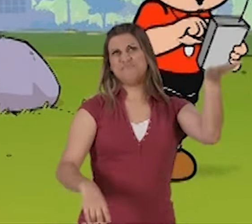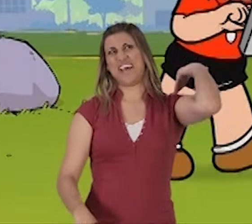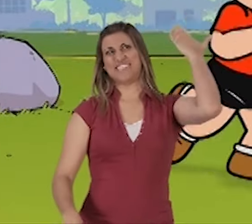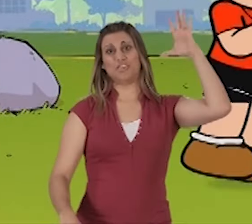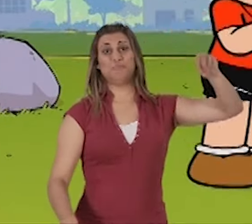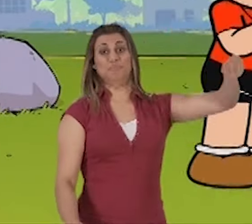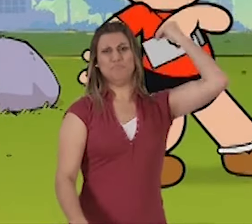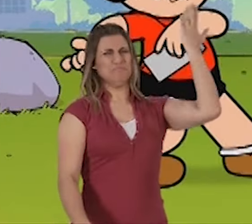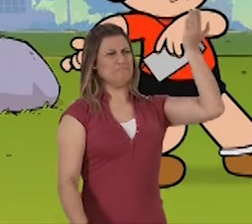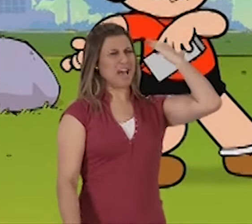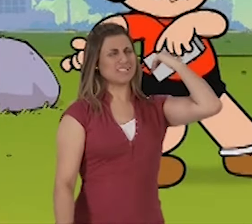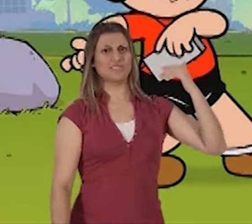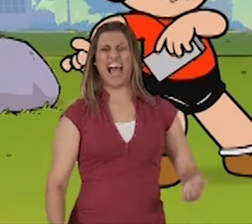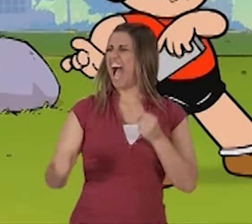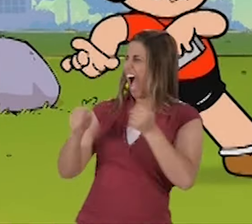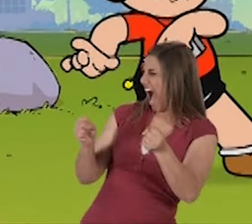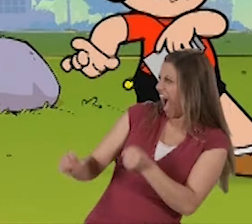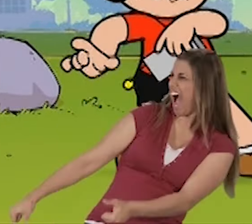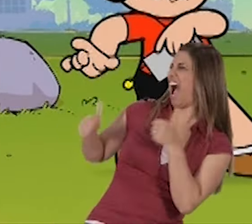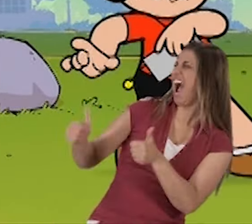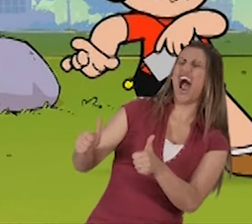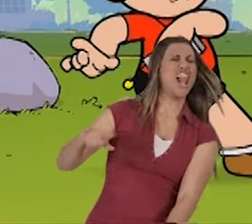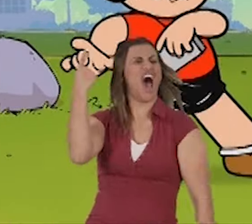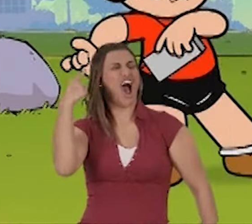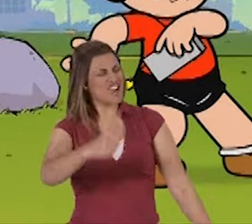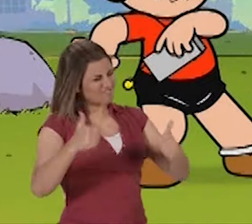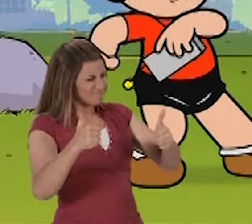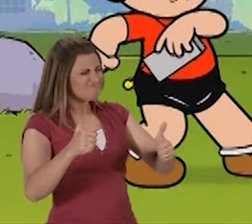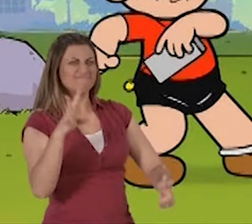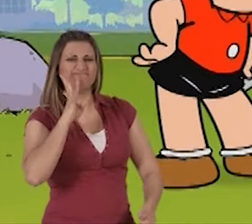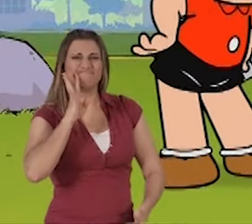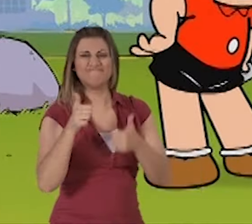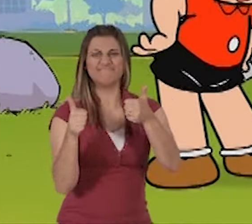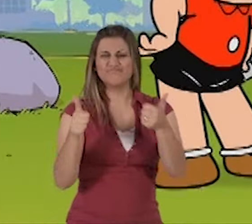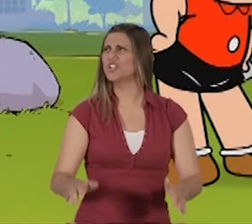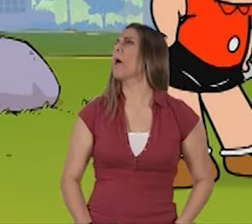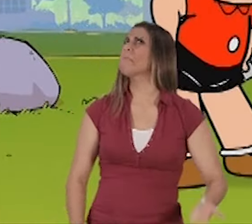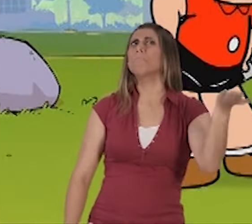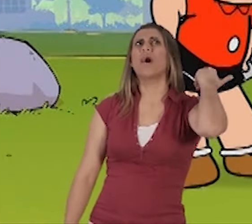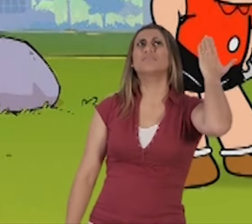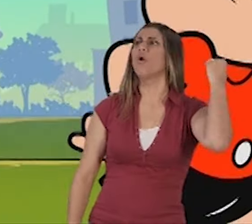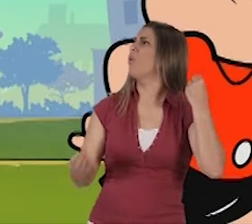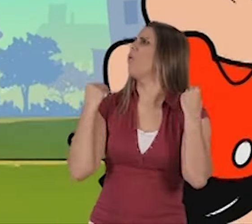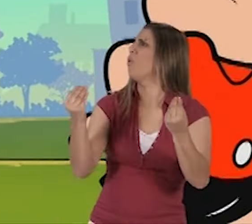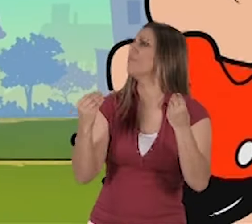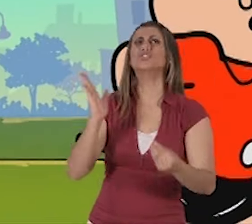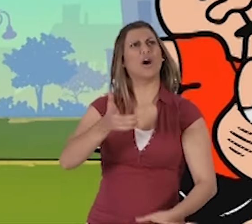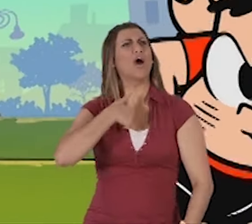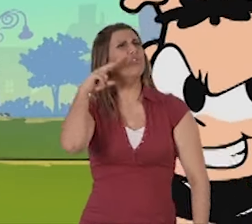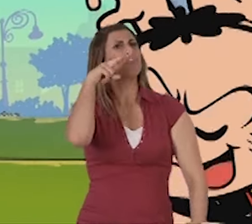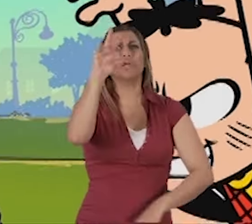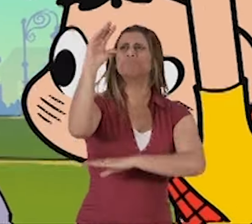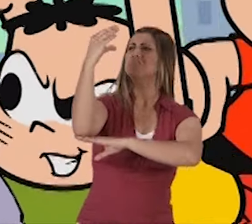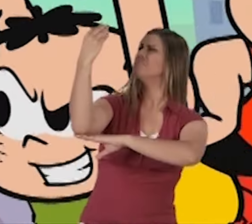passado e você... Uau! Muito louco, cara! Muito louco! O quê? O passado! Ó, eu tava